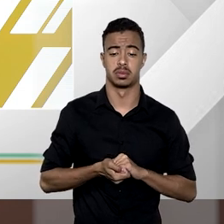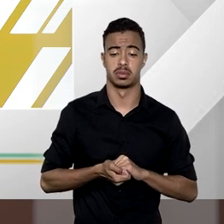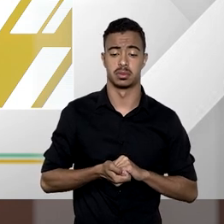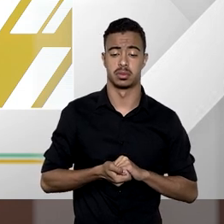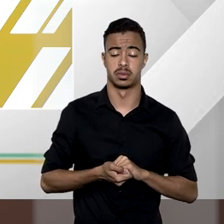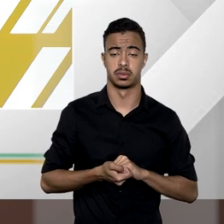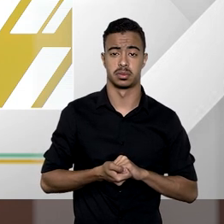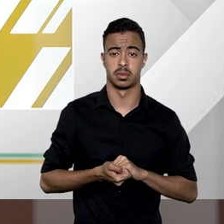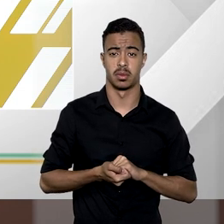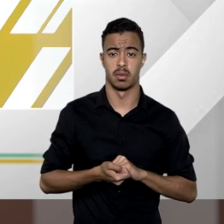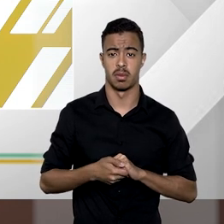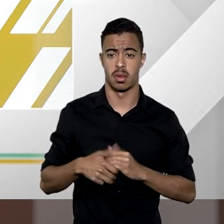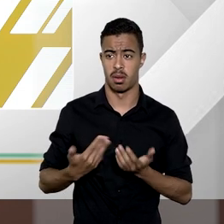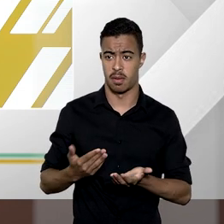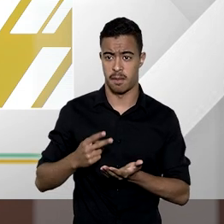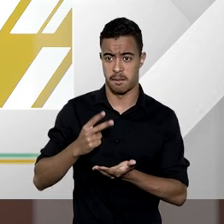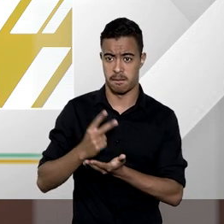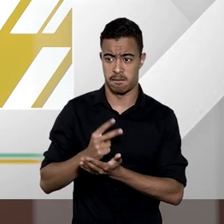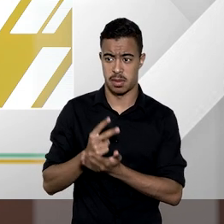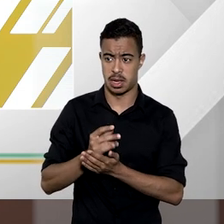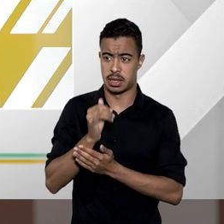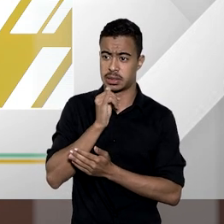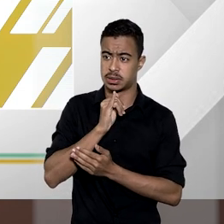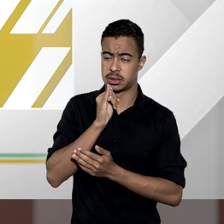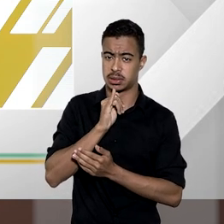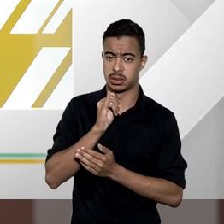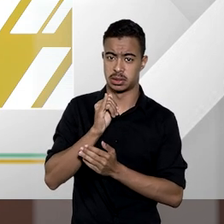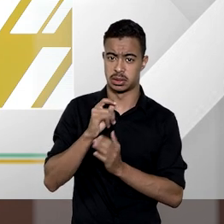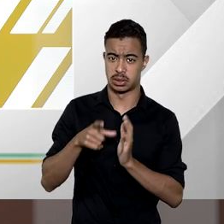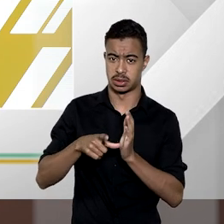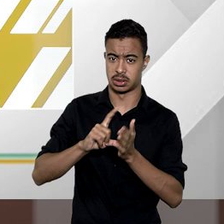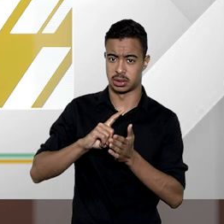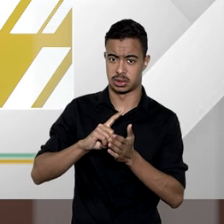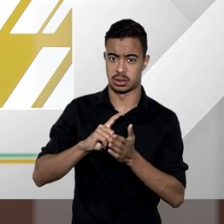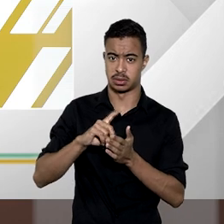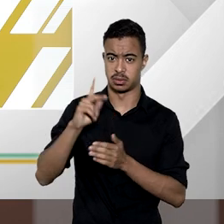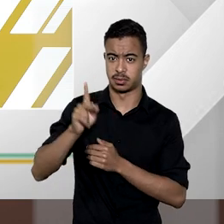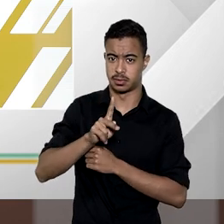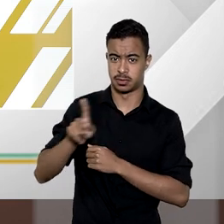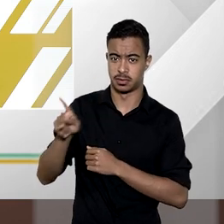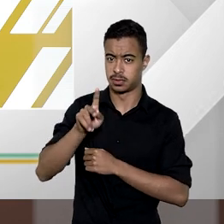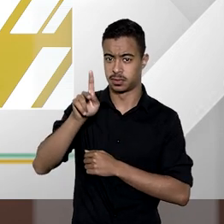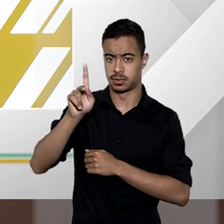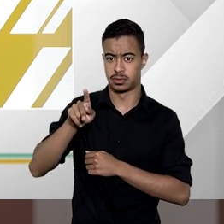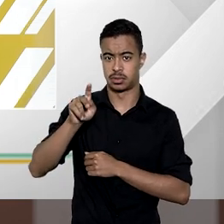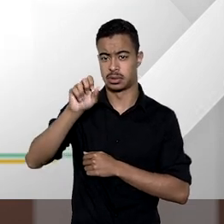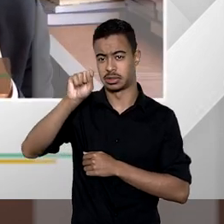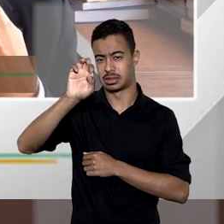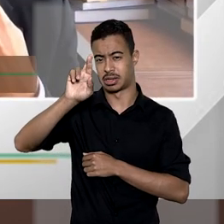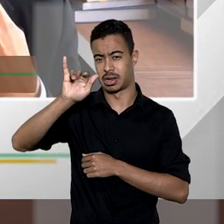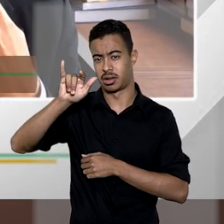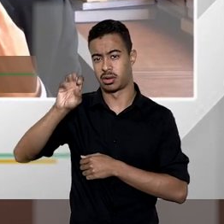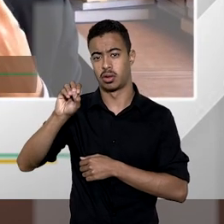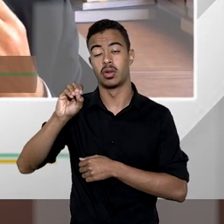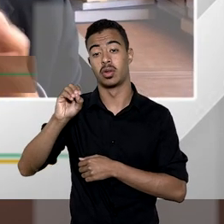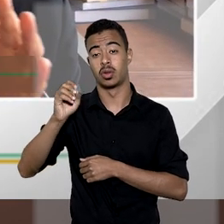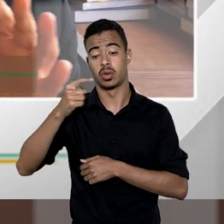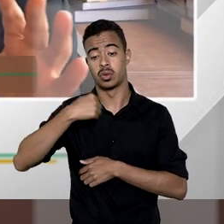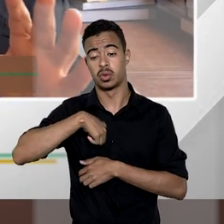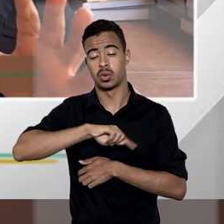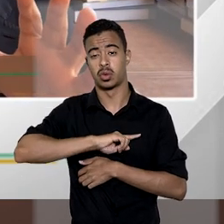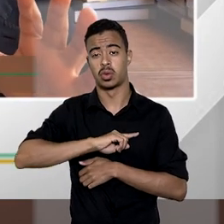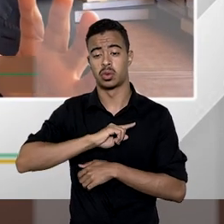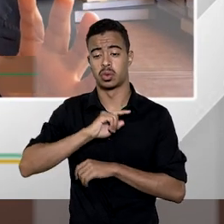vamos na mesma atuada do exemplarmente dito pelo professor Sérgio o